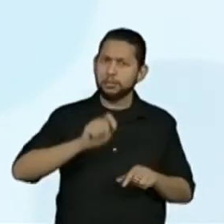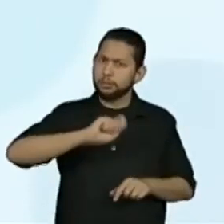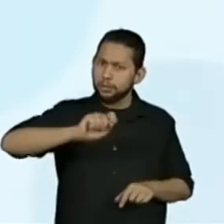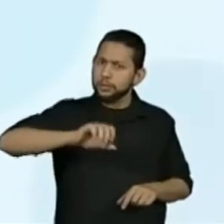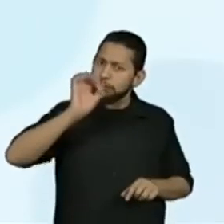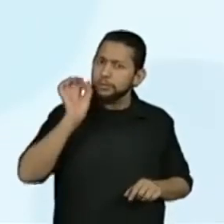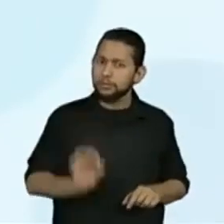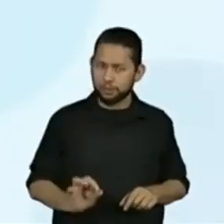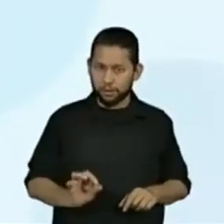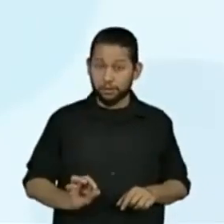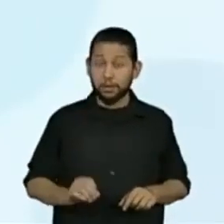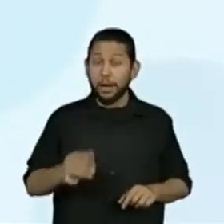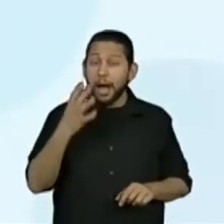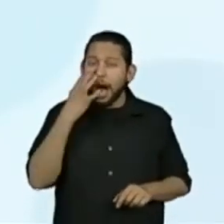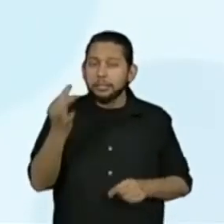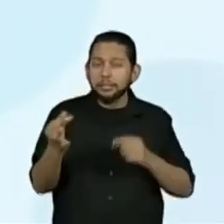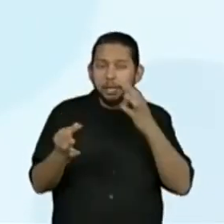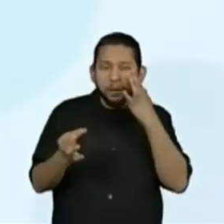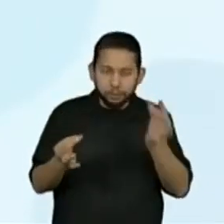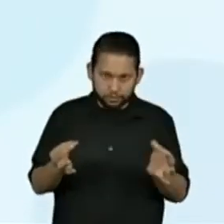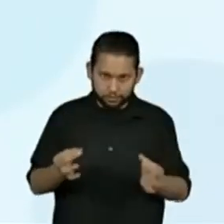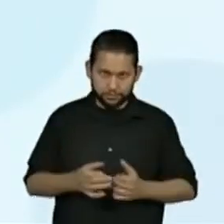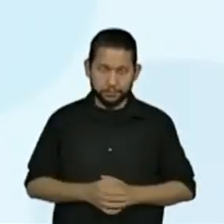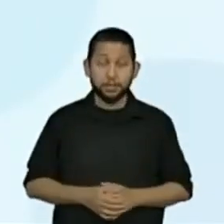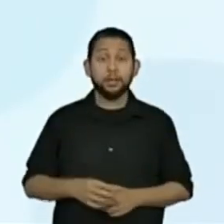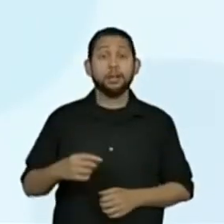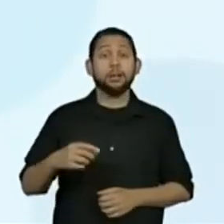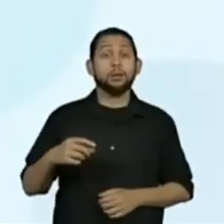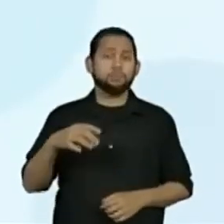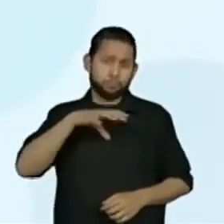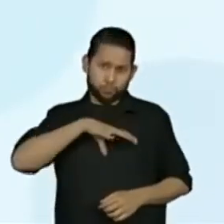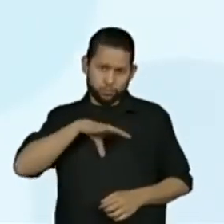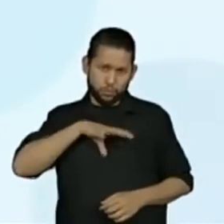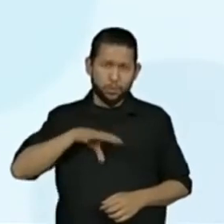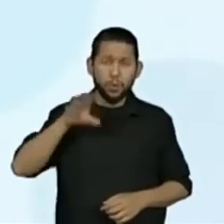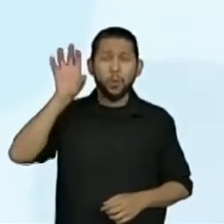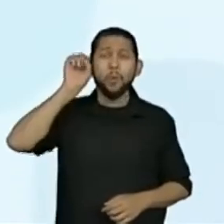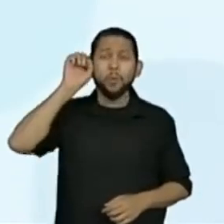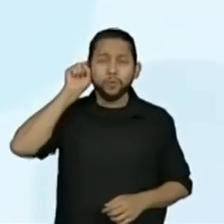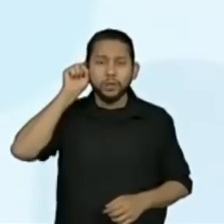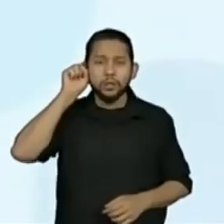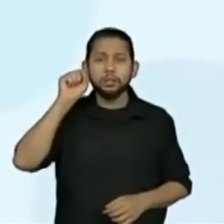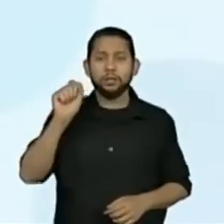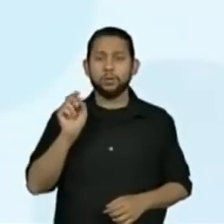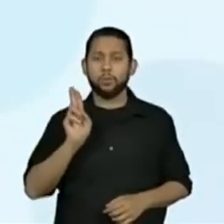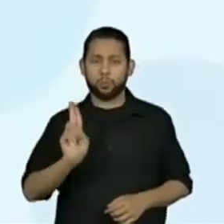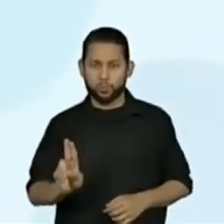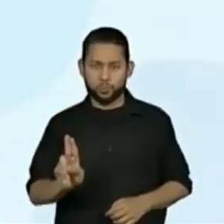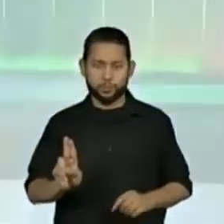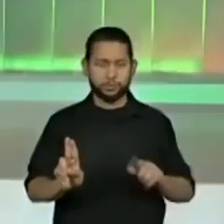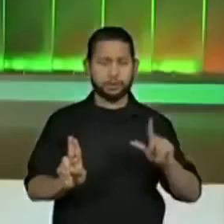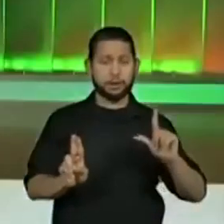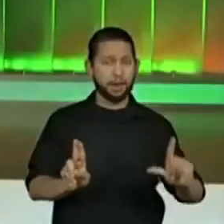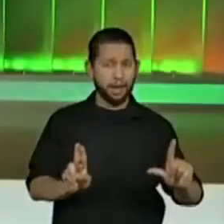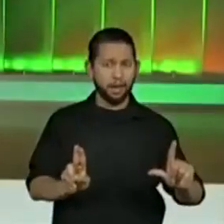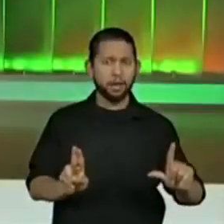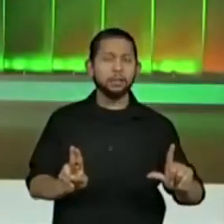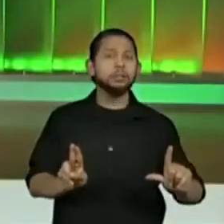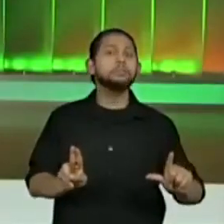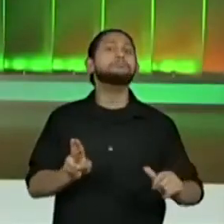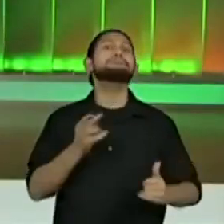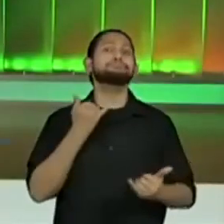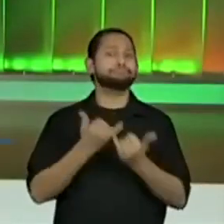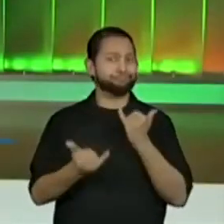observar qual a regularidade dessa grafia. Olha só, os alunos, a Ana Maria e o aluno